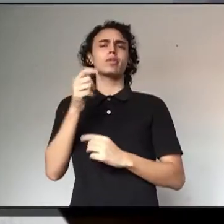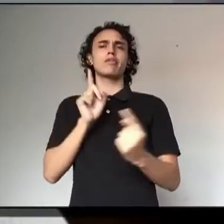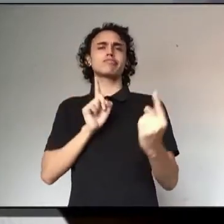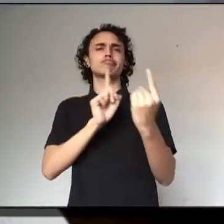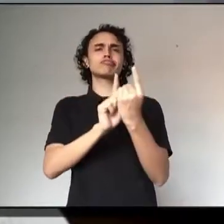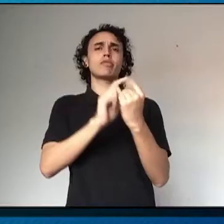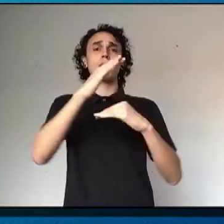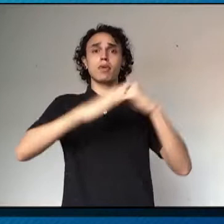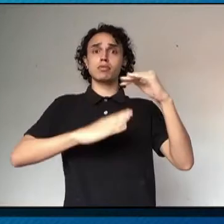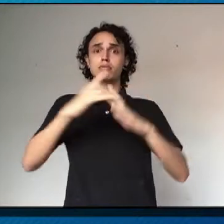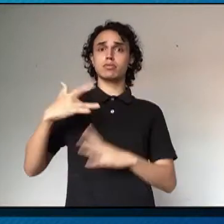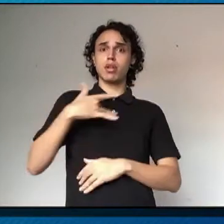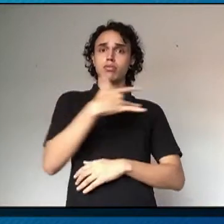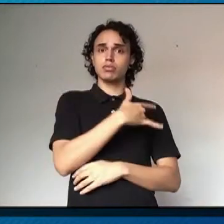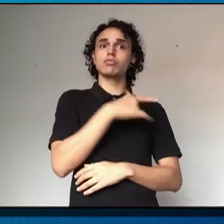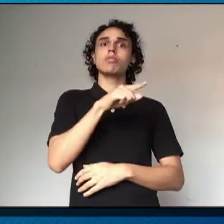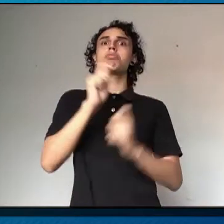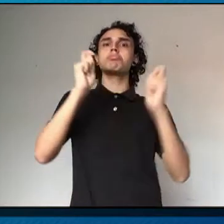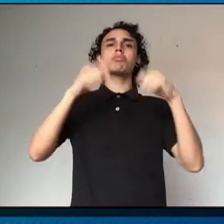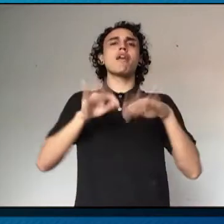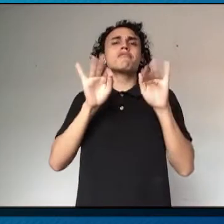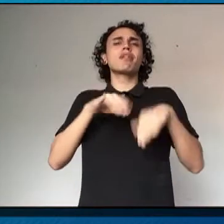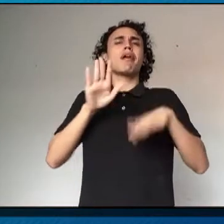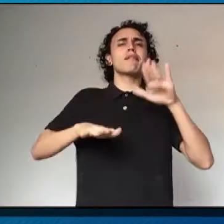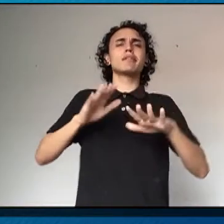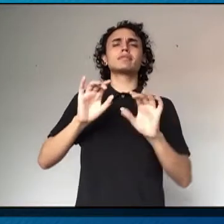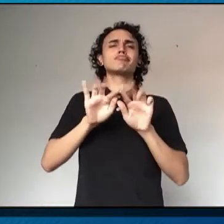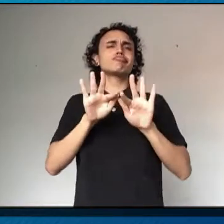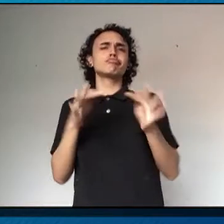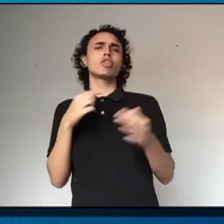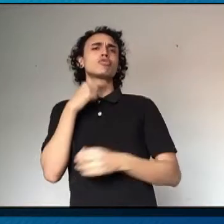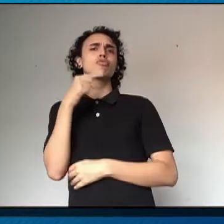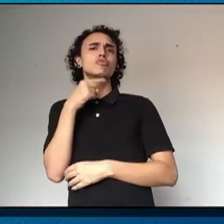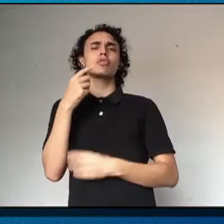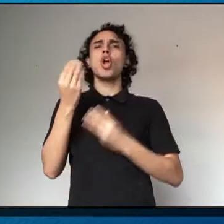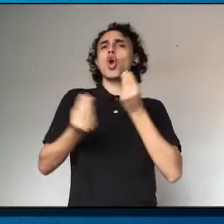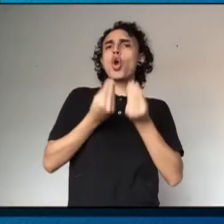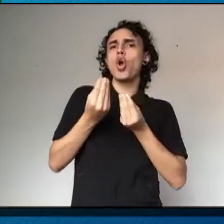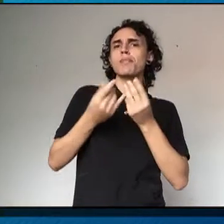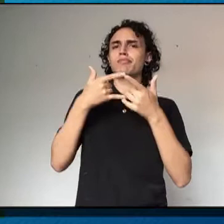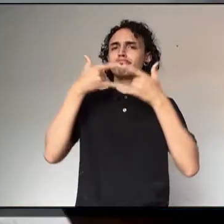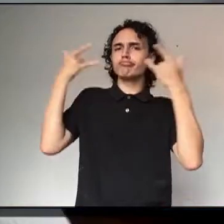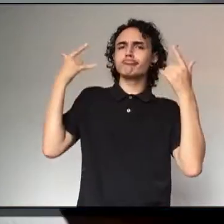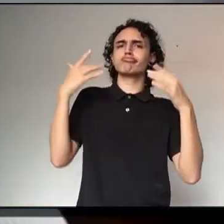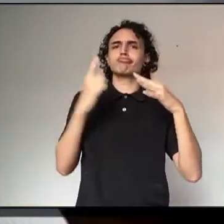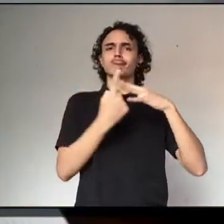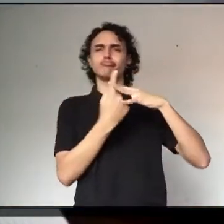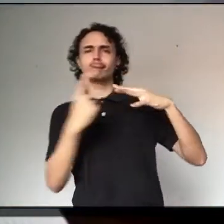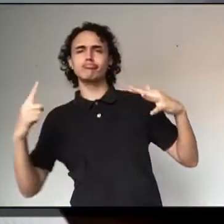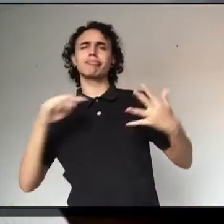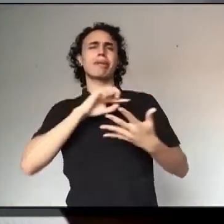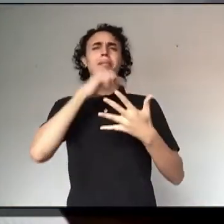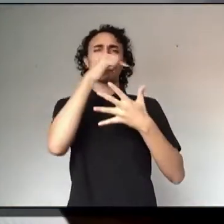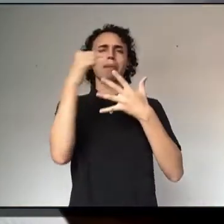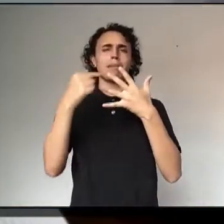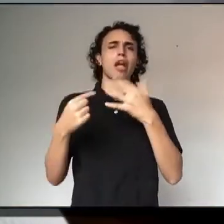um profissional da saúde, que pode finalizar ali o atendimento. Você pode ter só uma dúvida sobre uso de máscara, sobre distanciamento, as